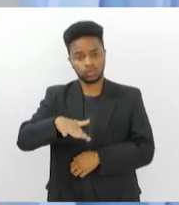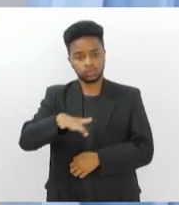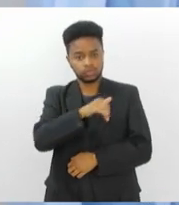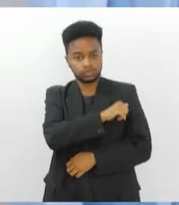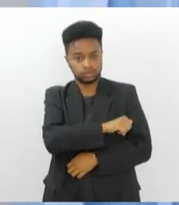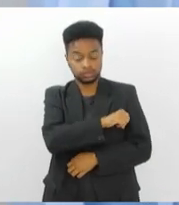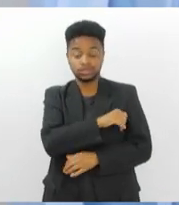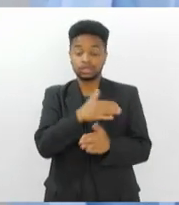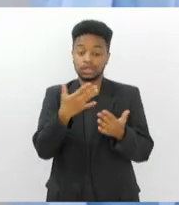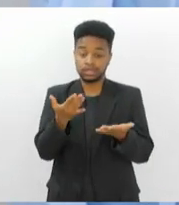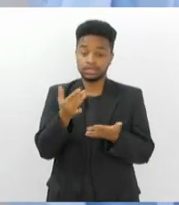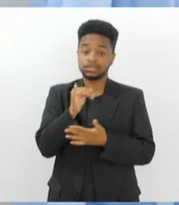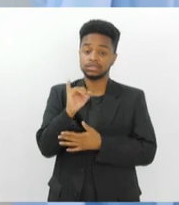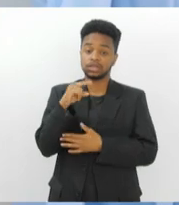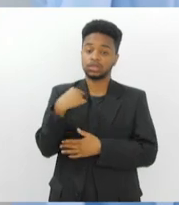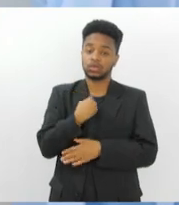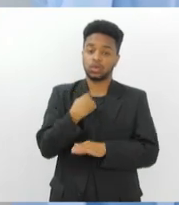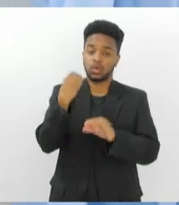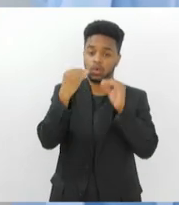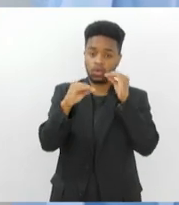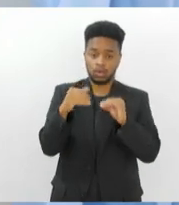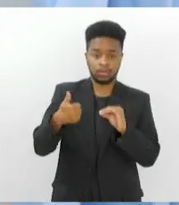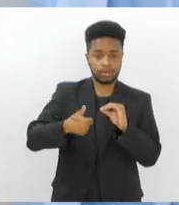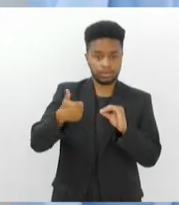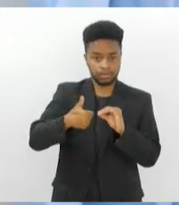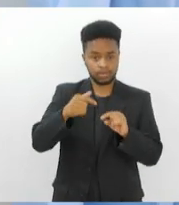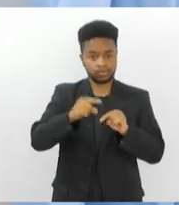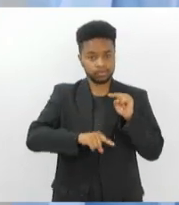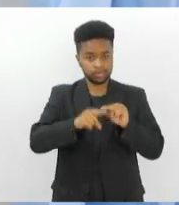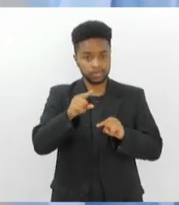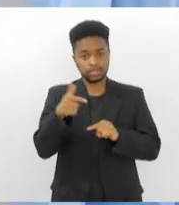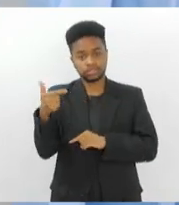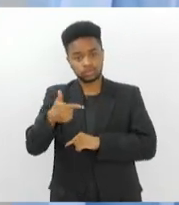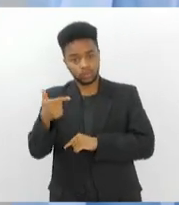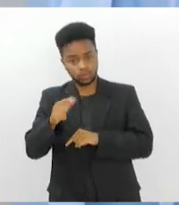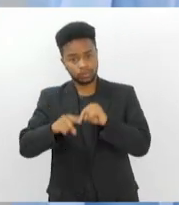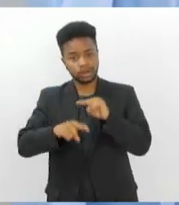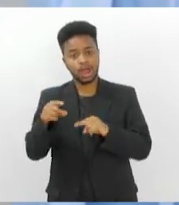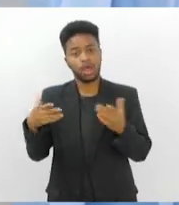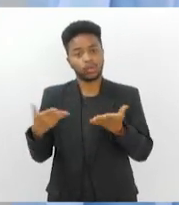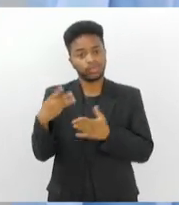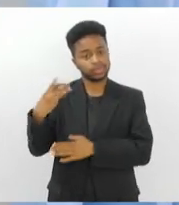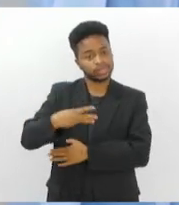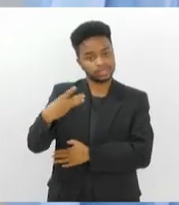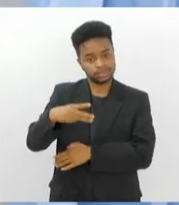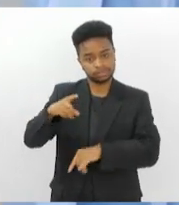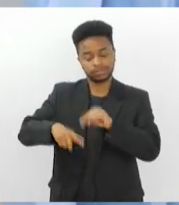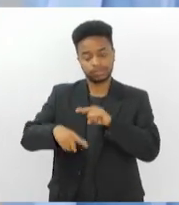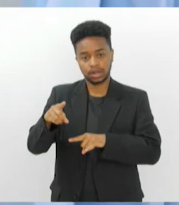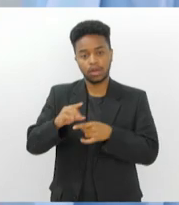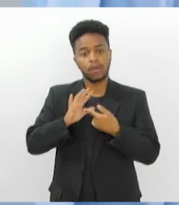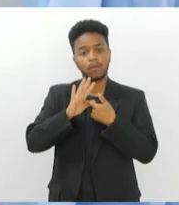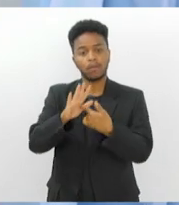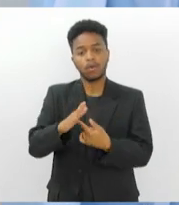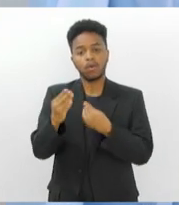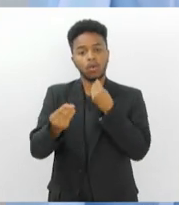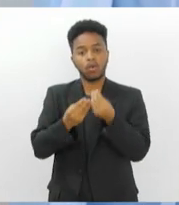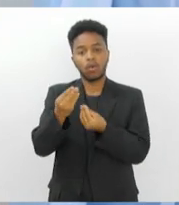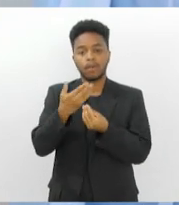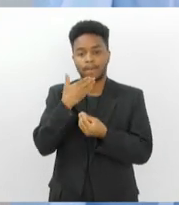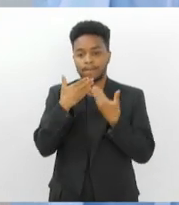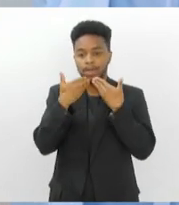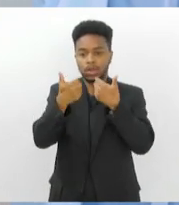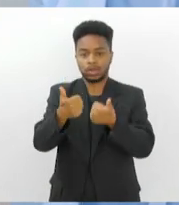aparelho, o segundo aparelho e agora colocando esse terceiro aparelho, é a prova do ressurgimento da saúde pública.